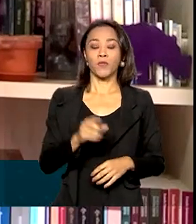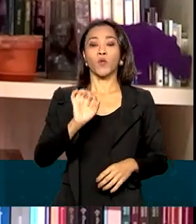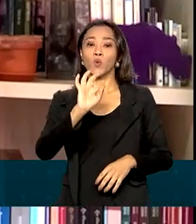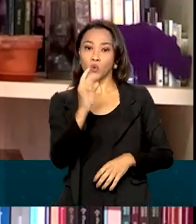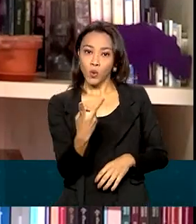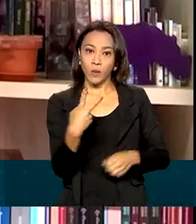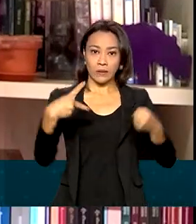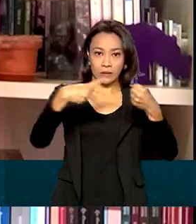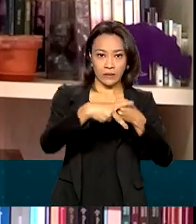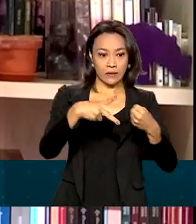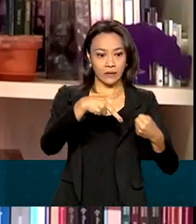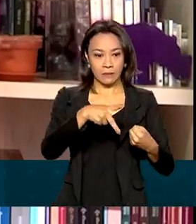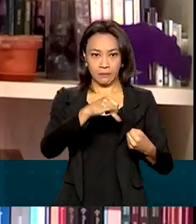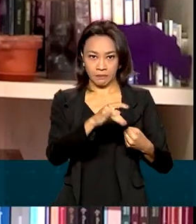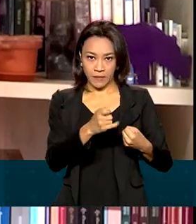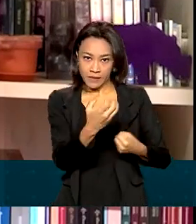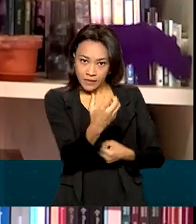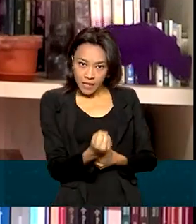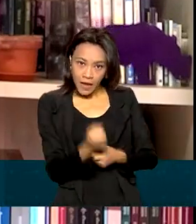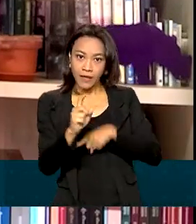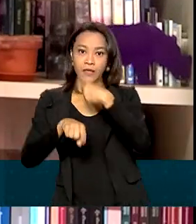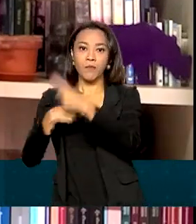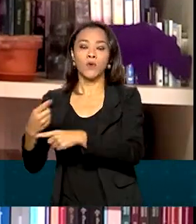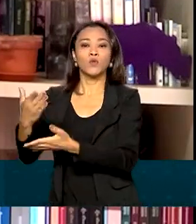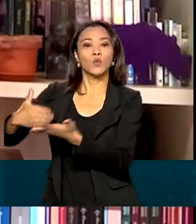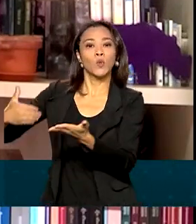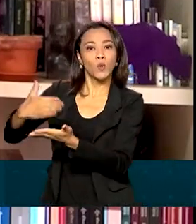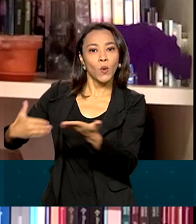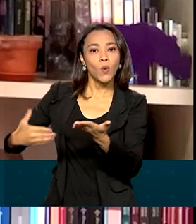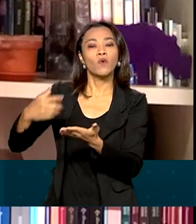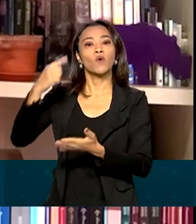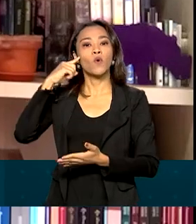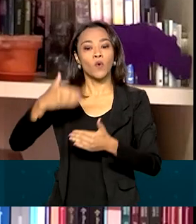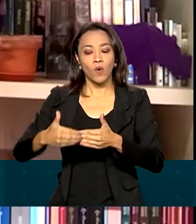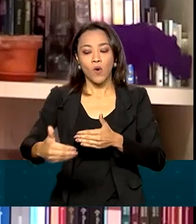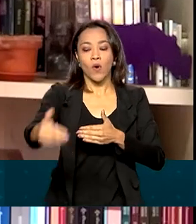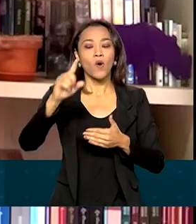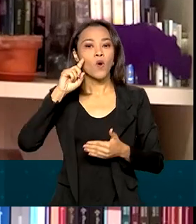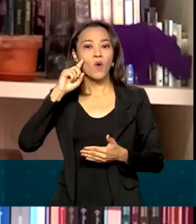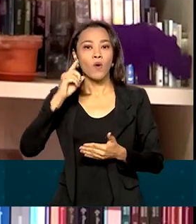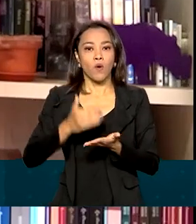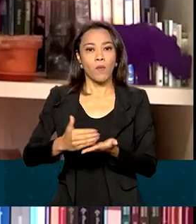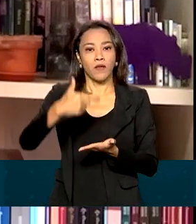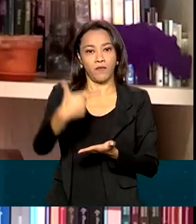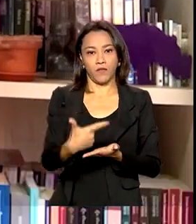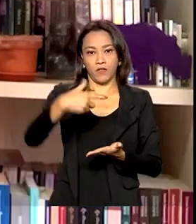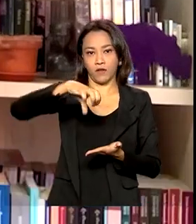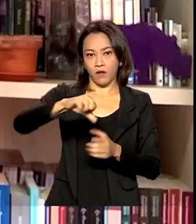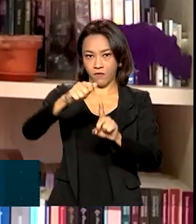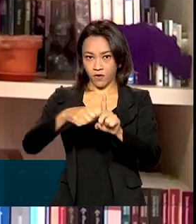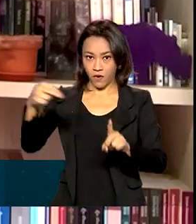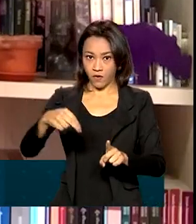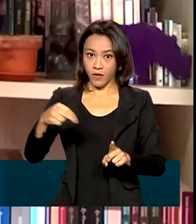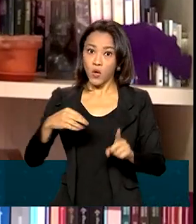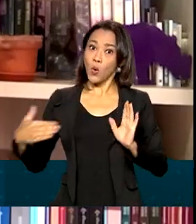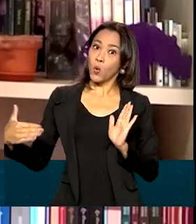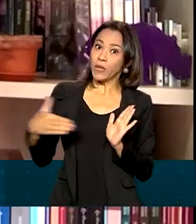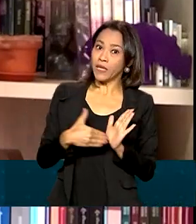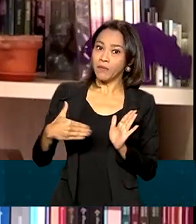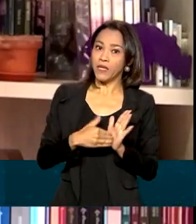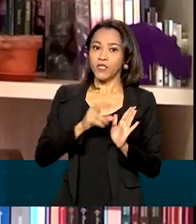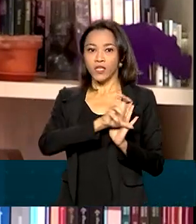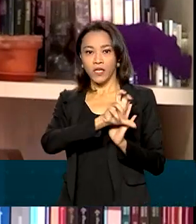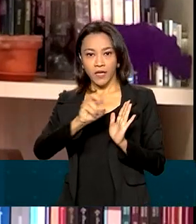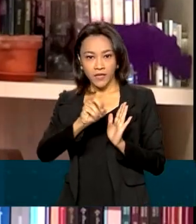-TROCO começam a funcionar no dia 29 de novembro. O limite máximo das transações será de R$ 500 durante